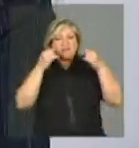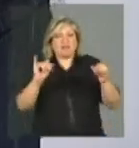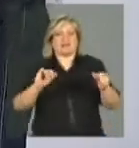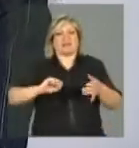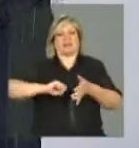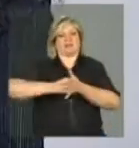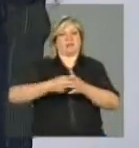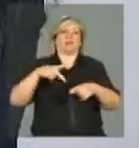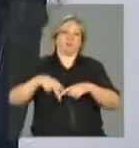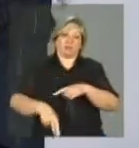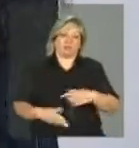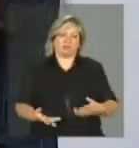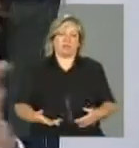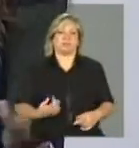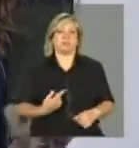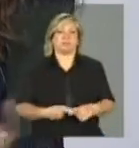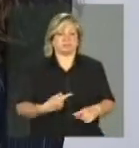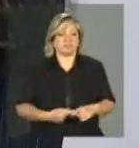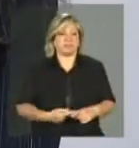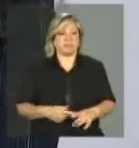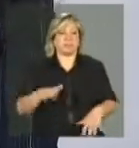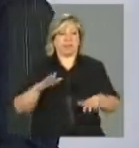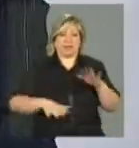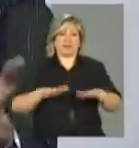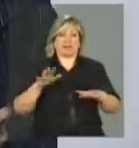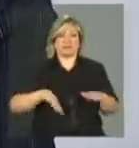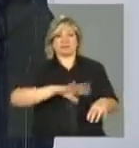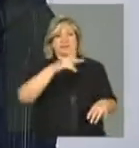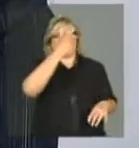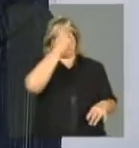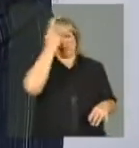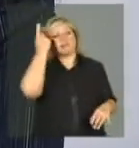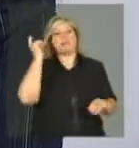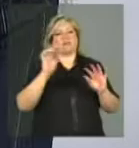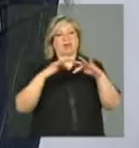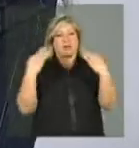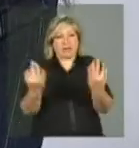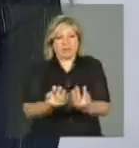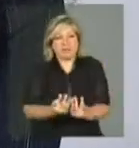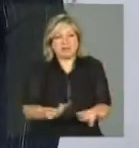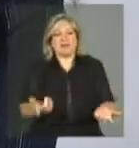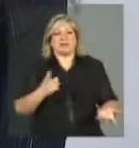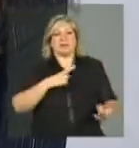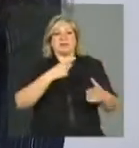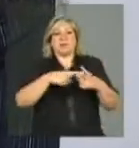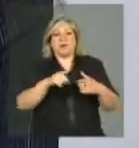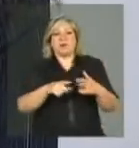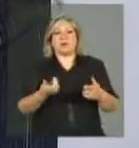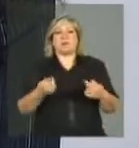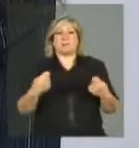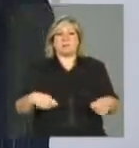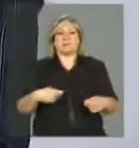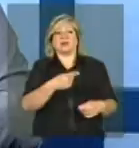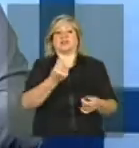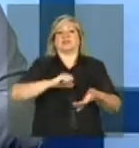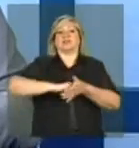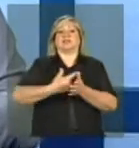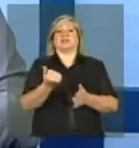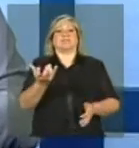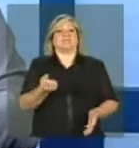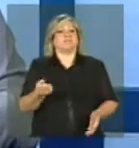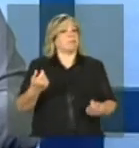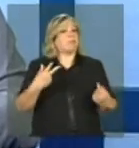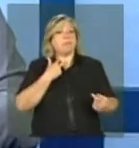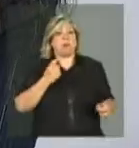provavelmente uma situação mais agravada do que a comunidade, as pessoas daquele território. E a segunda, ela vai ficar sem o benefício, sem a renda.